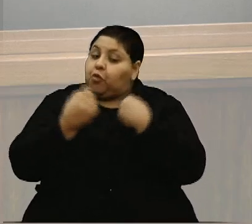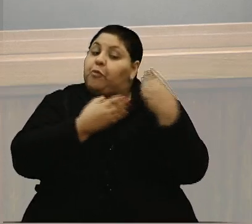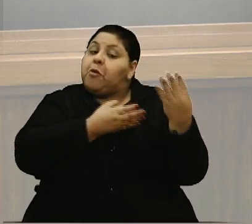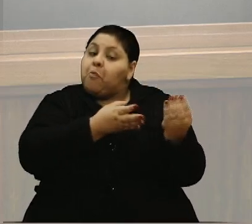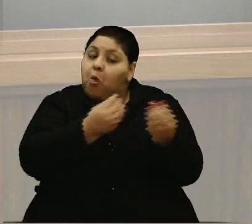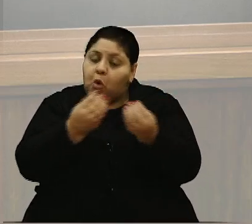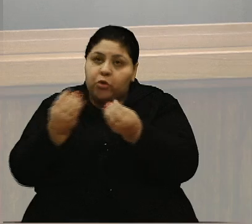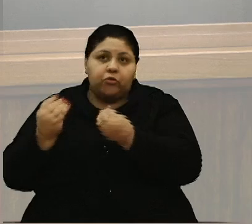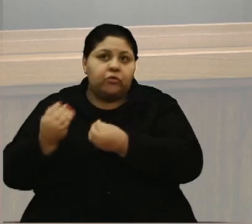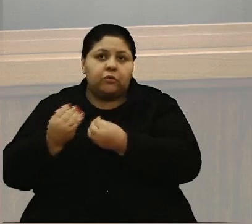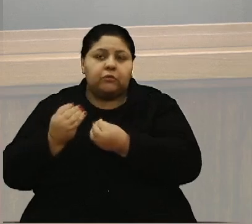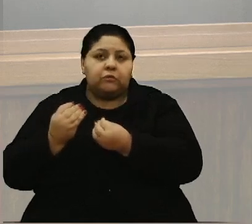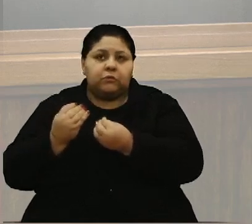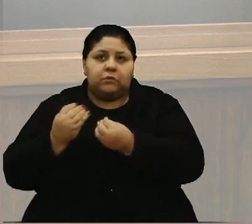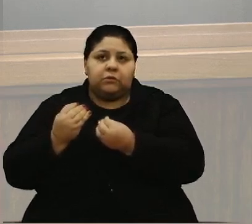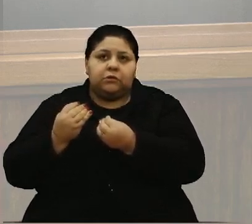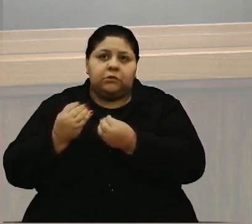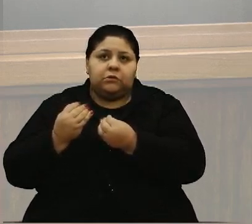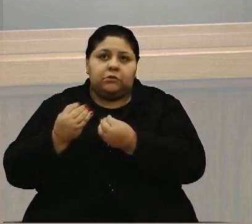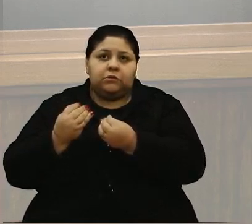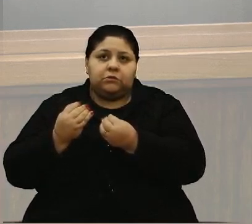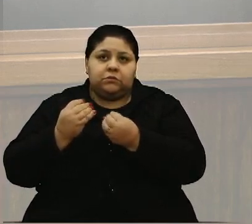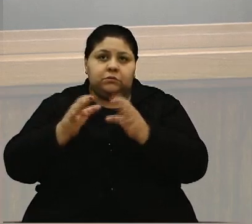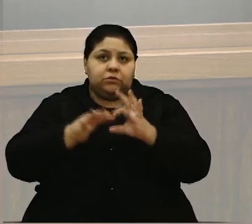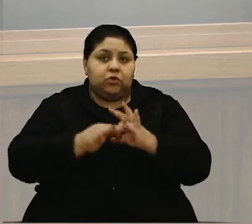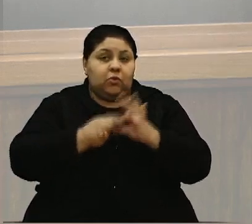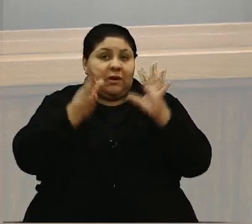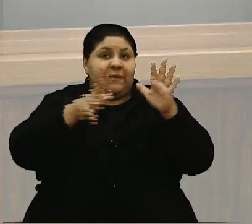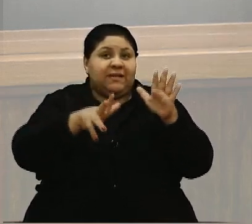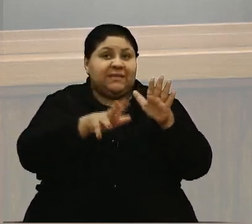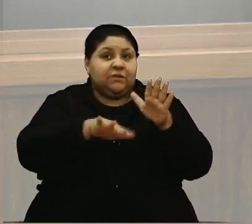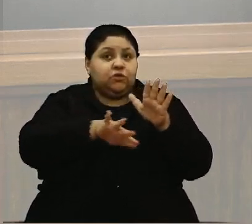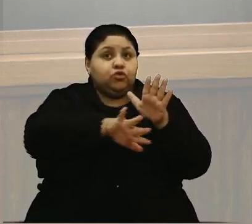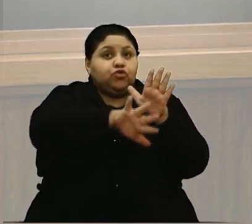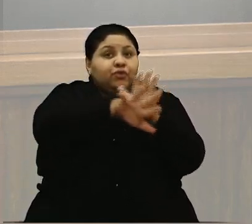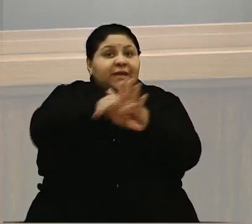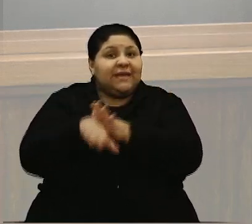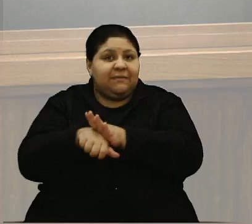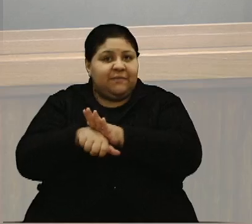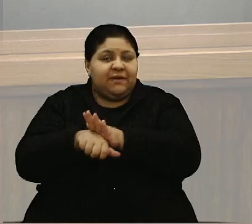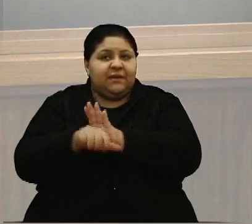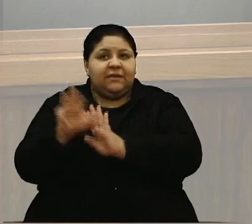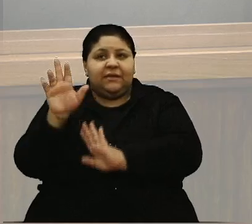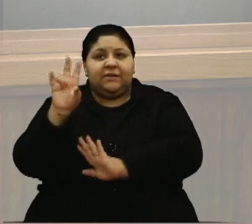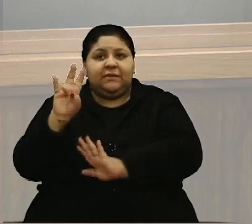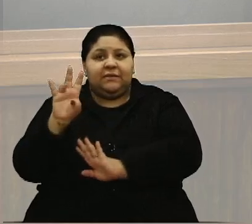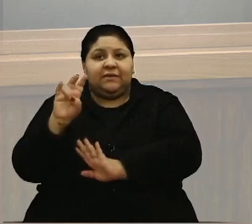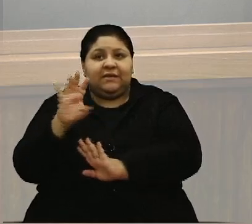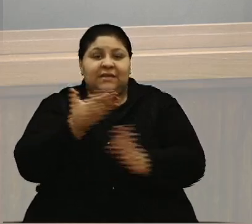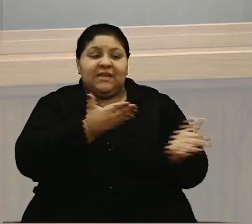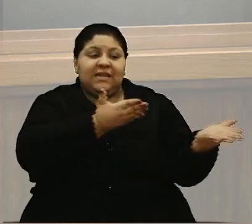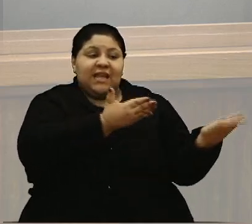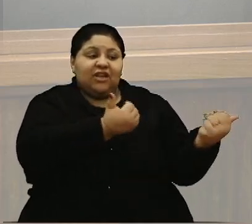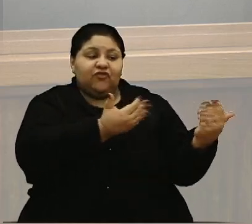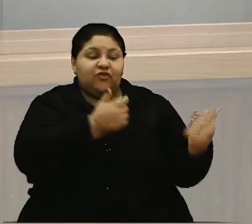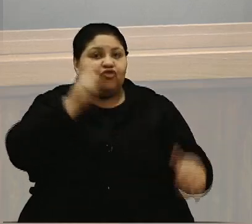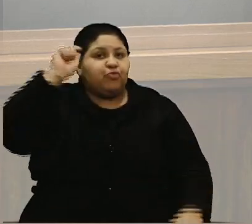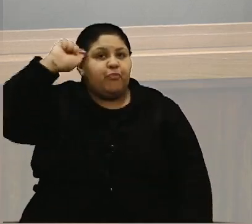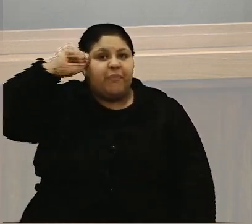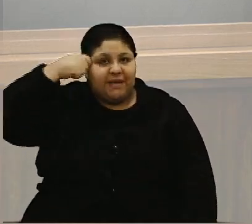com a descriminalização do porte de drogas, que é a juventude preta.